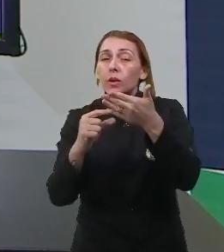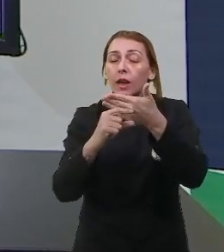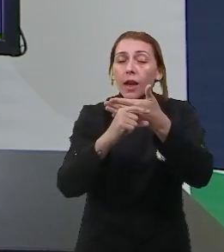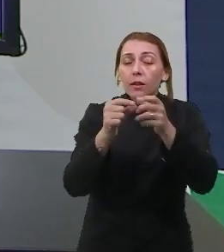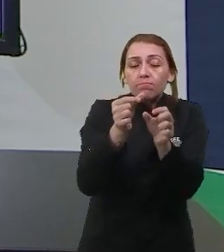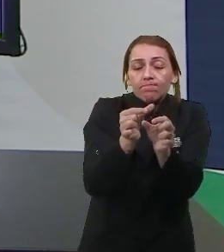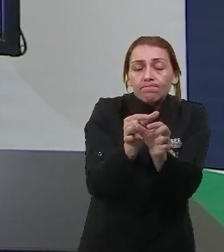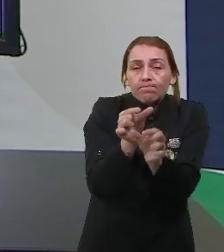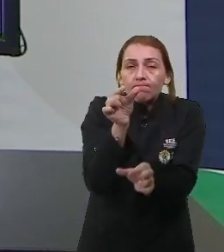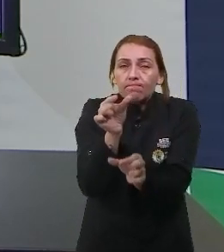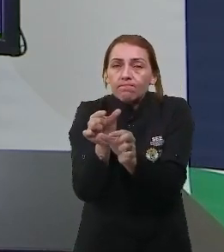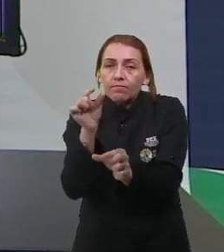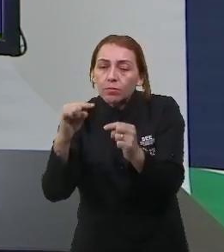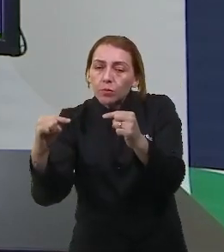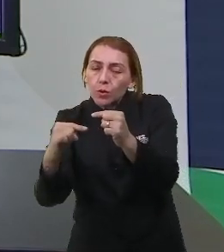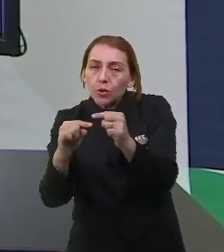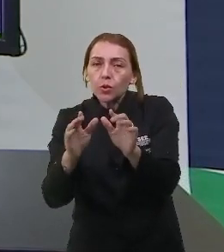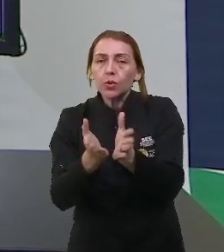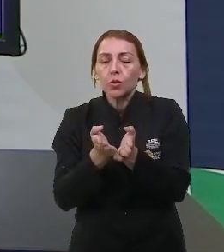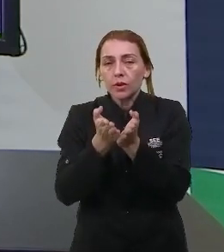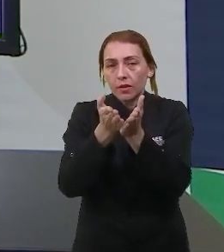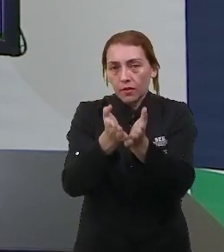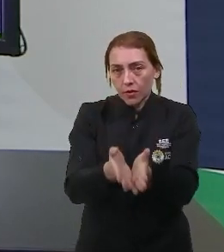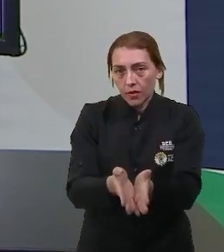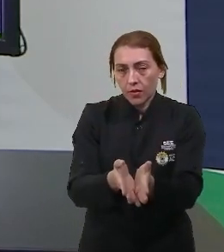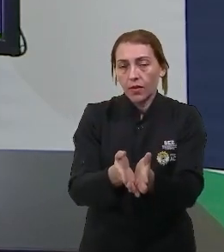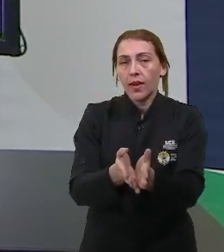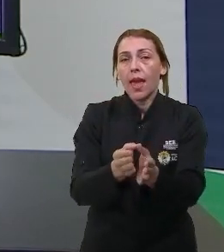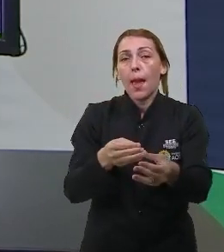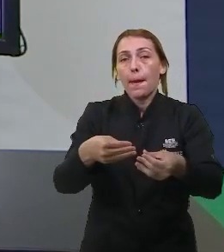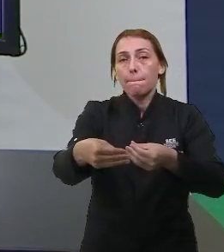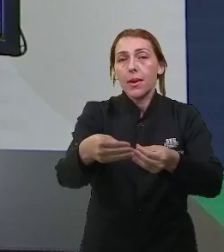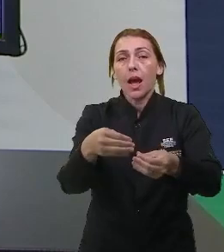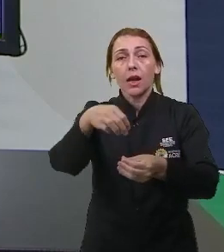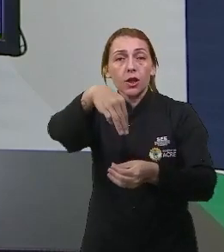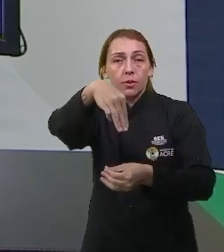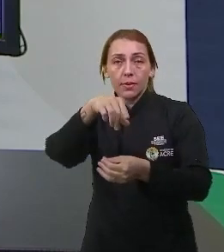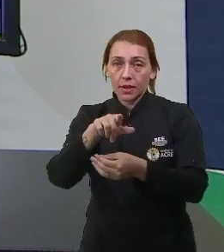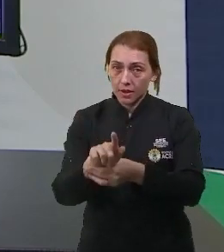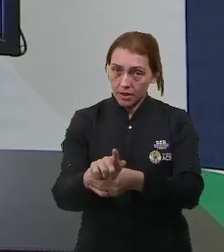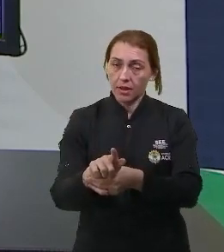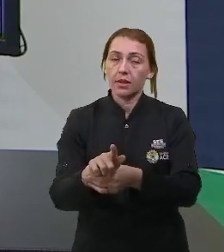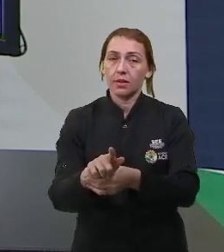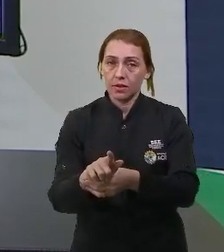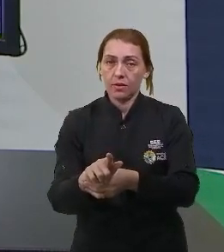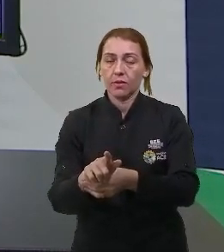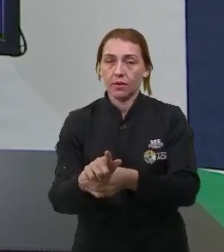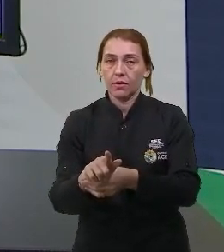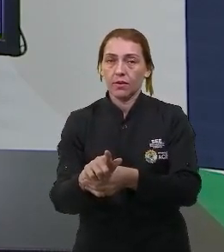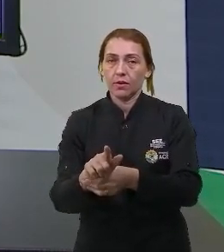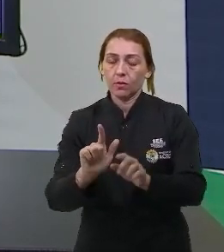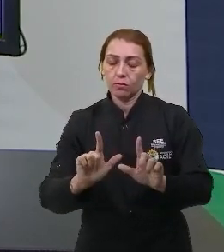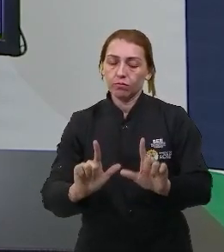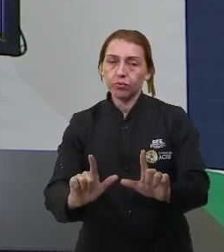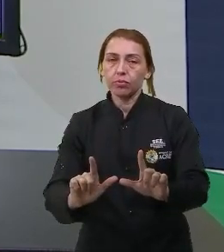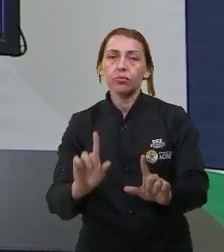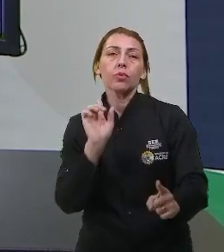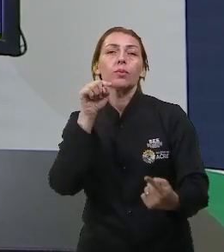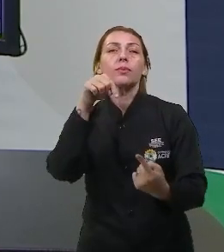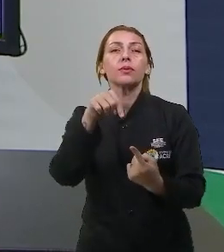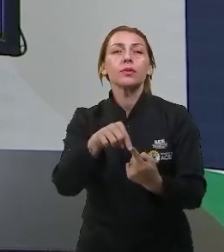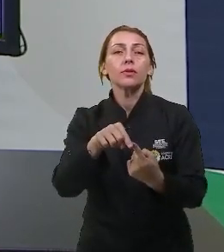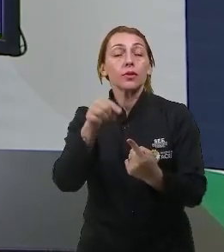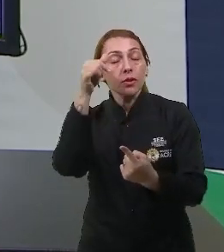né aquelas barrinhas no caso do navio é placa de magnésio então o magnésio tá ali com o objetivo